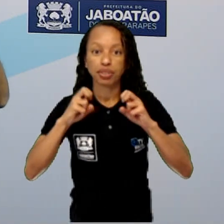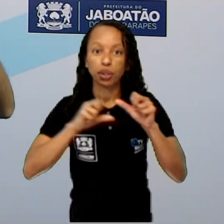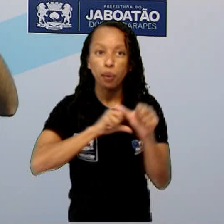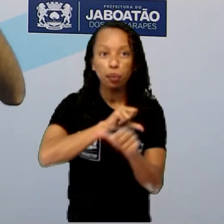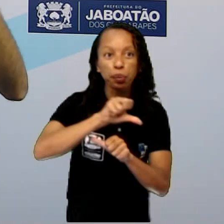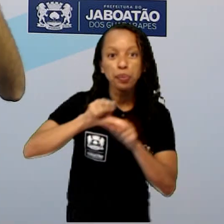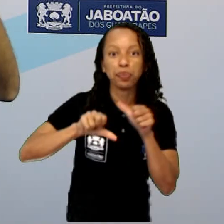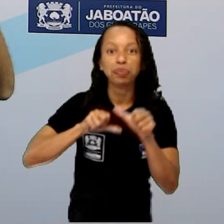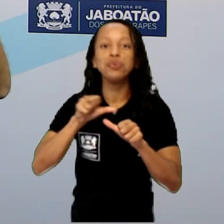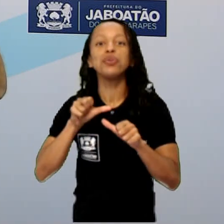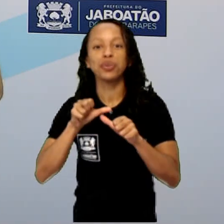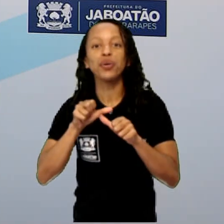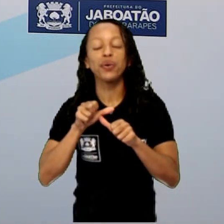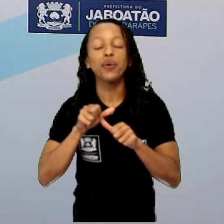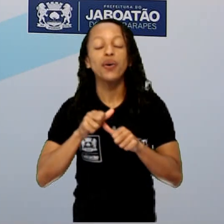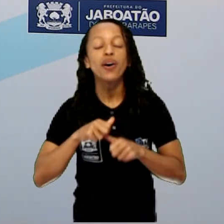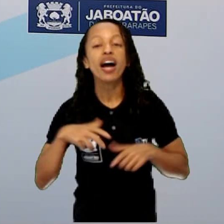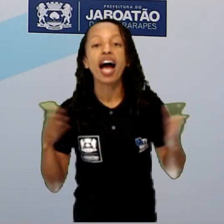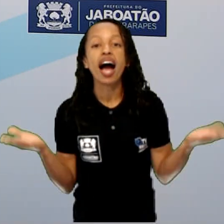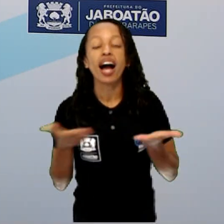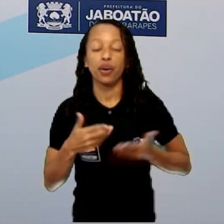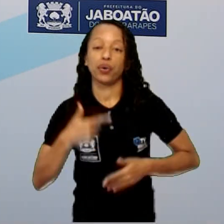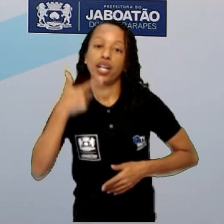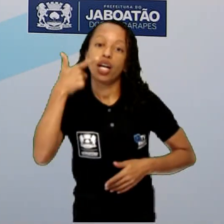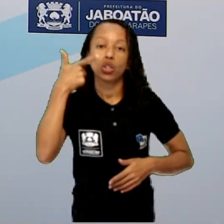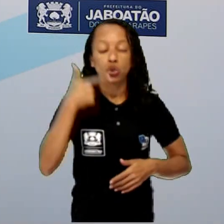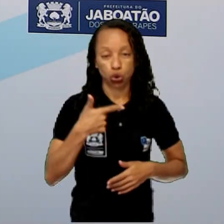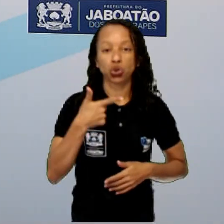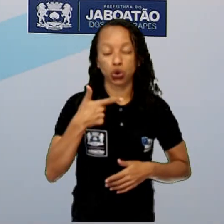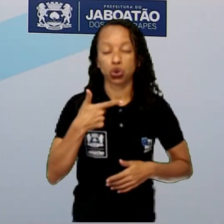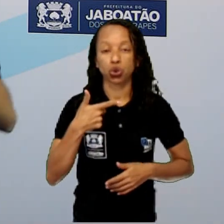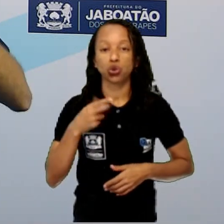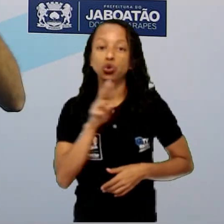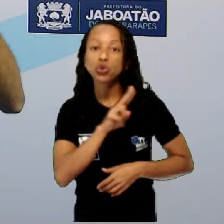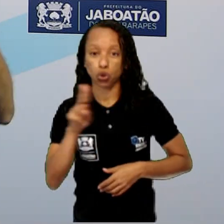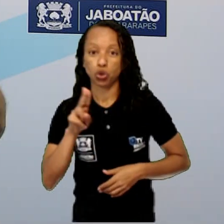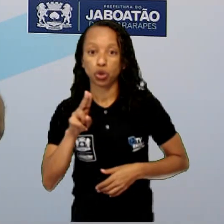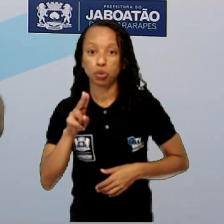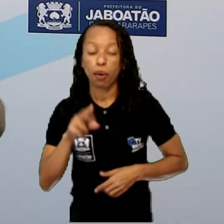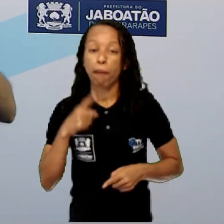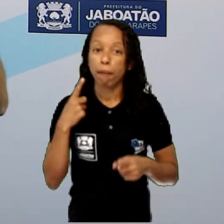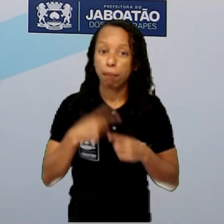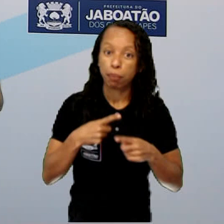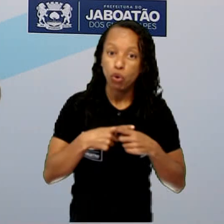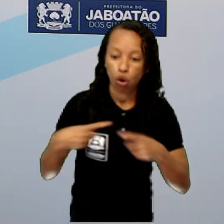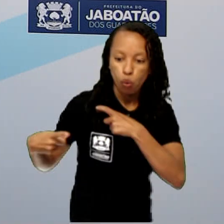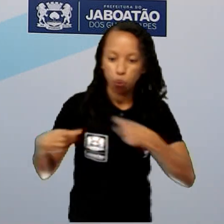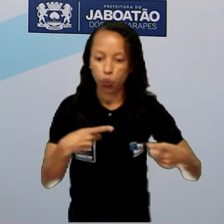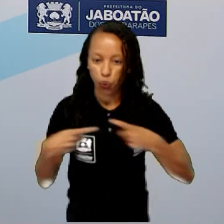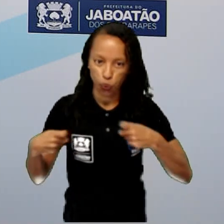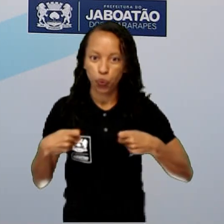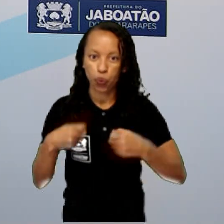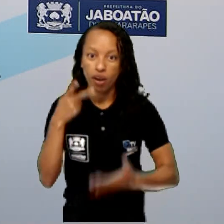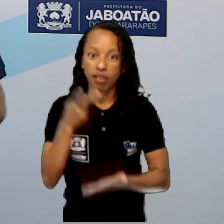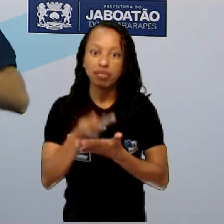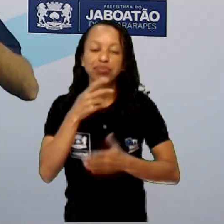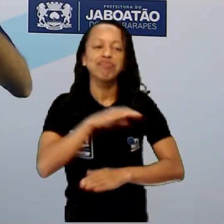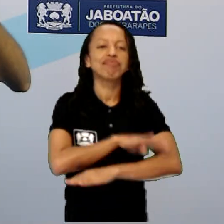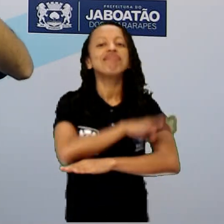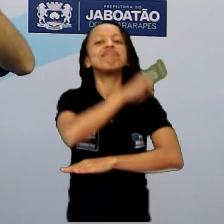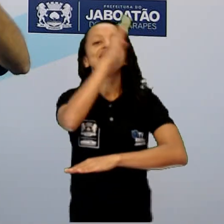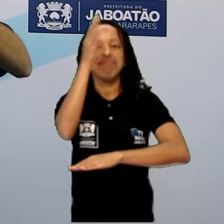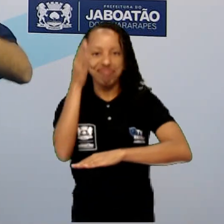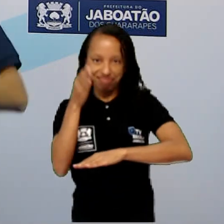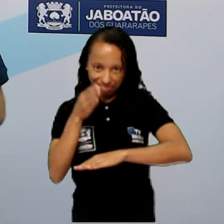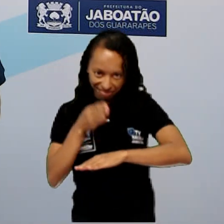Jaboatão dos Guararapes. Por quê? A batalha aconteceu lá no monte dos Guararapes. Por